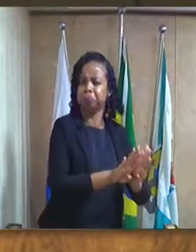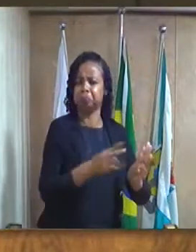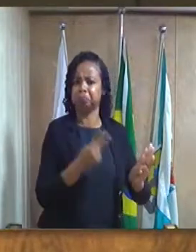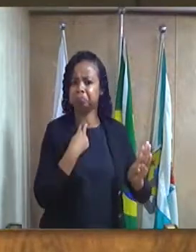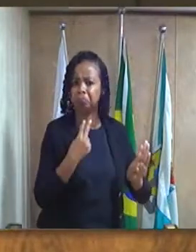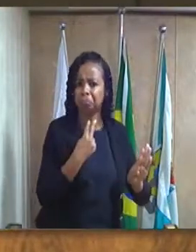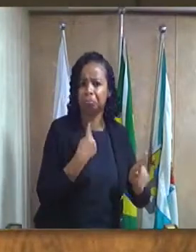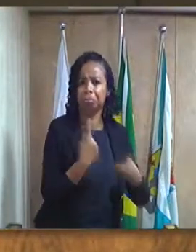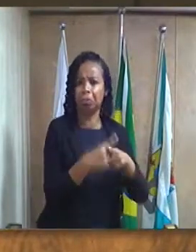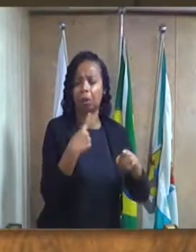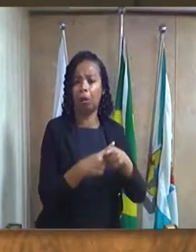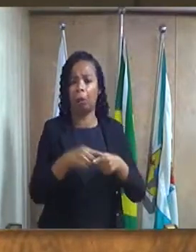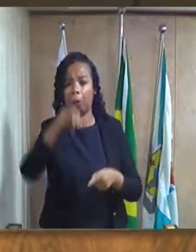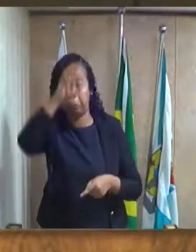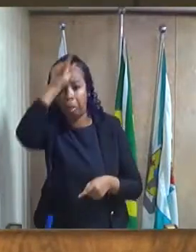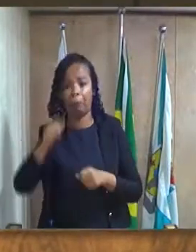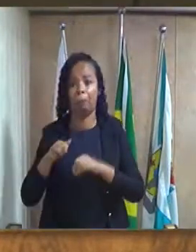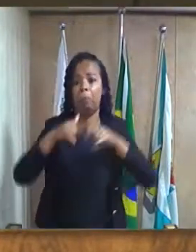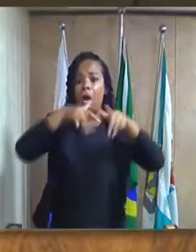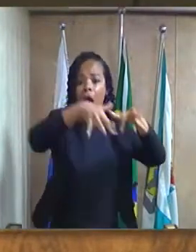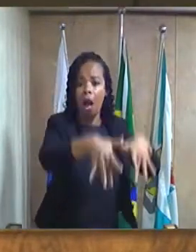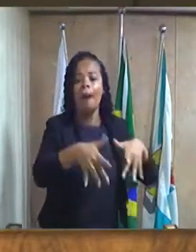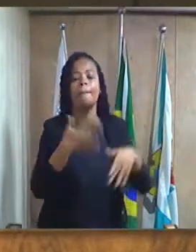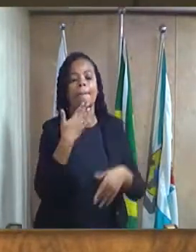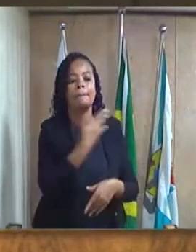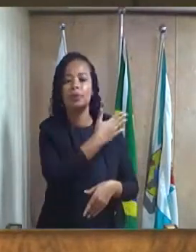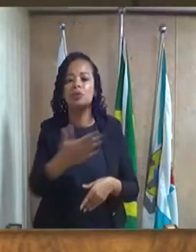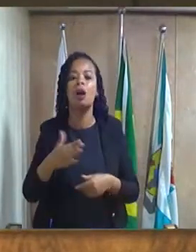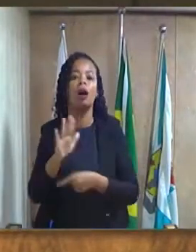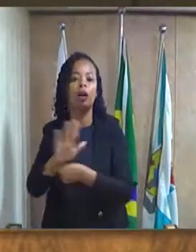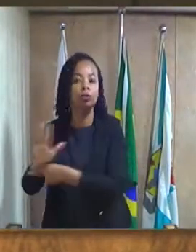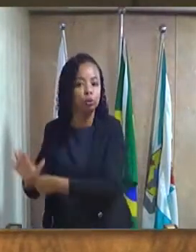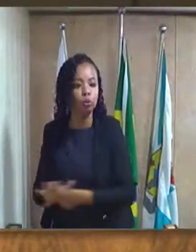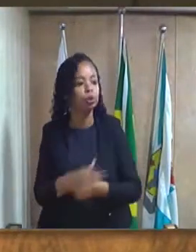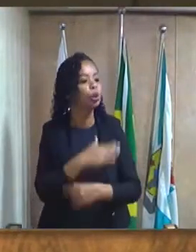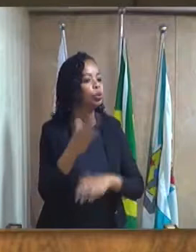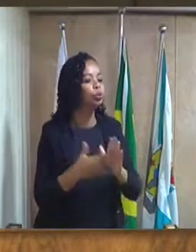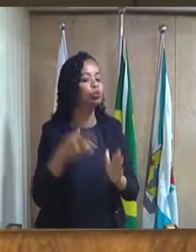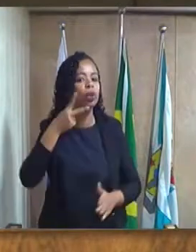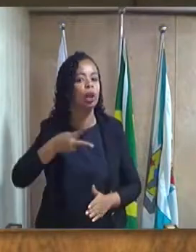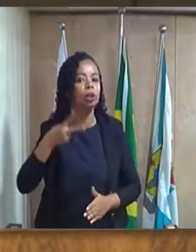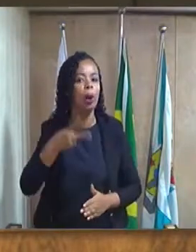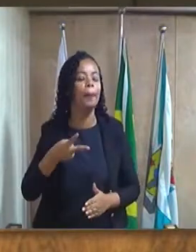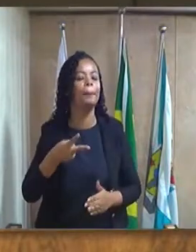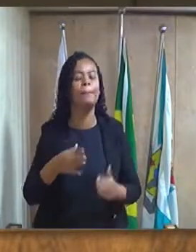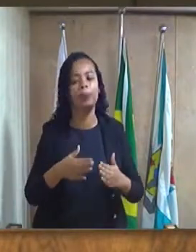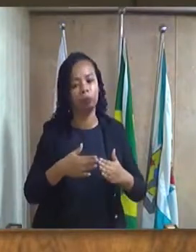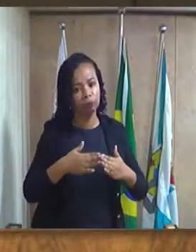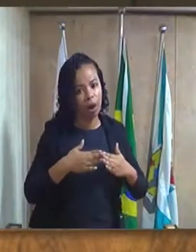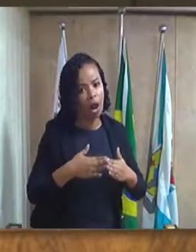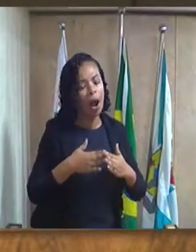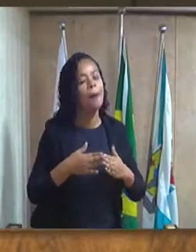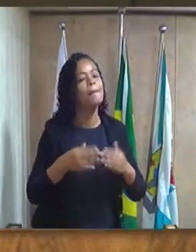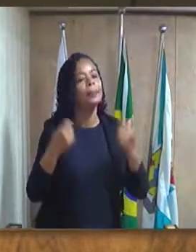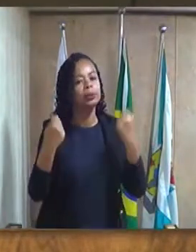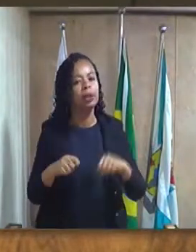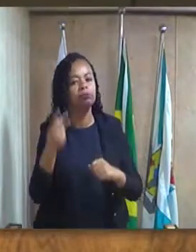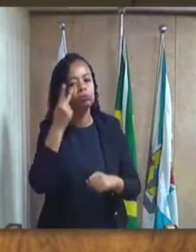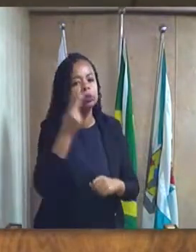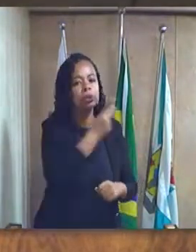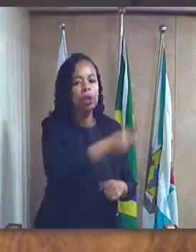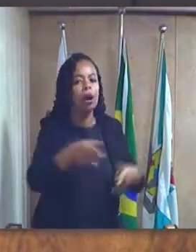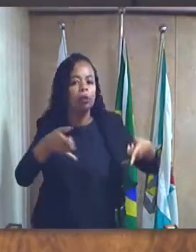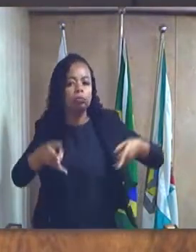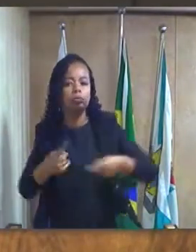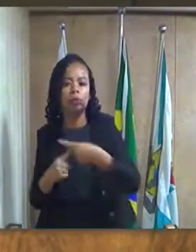baratas invadirem. Então, eu quero aqui pedir ajuda aos meus pares, que a gente chegue lá no cemitério, eu não